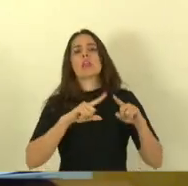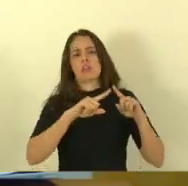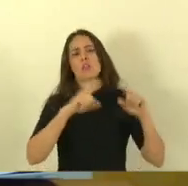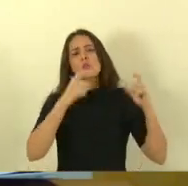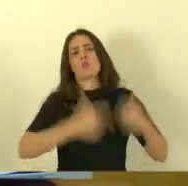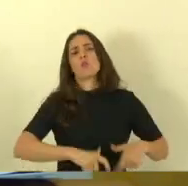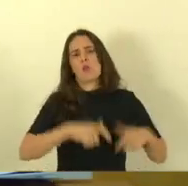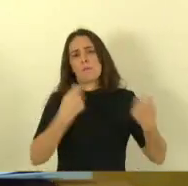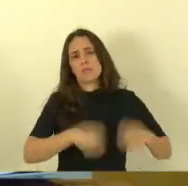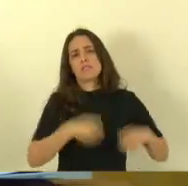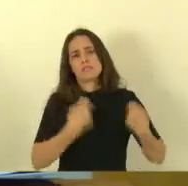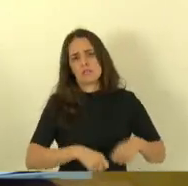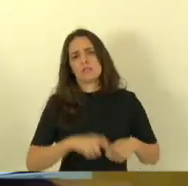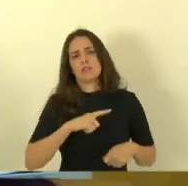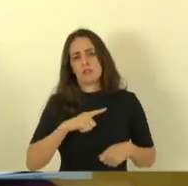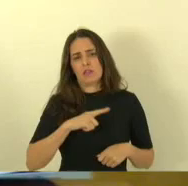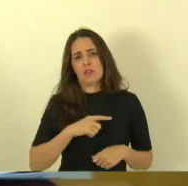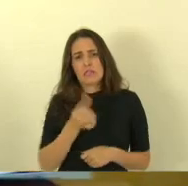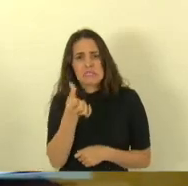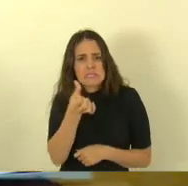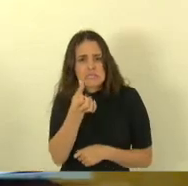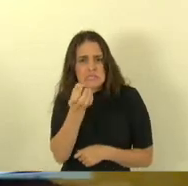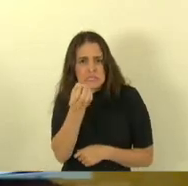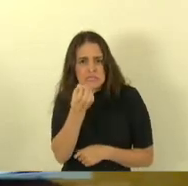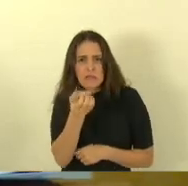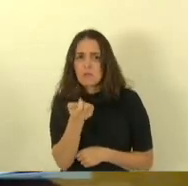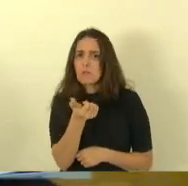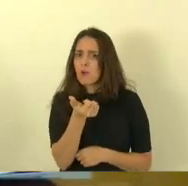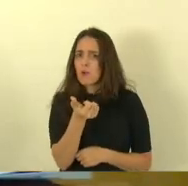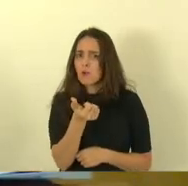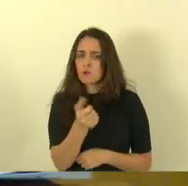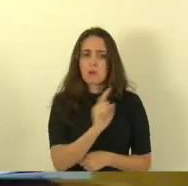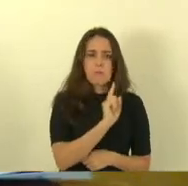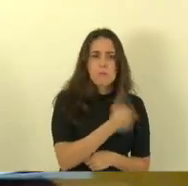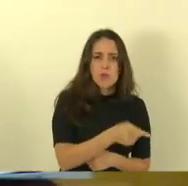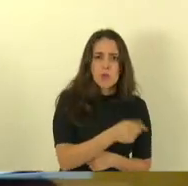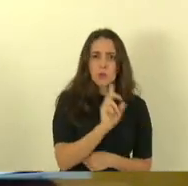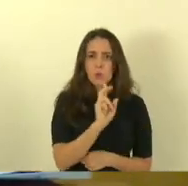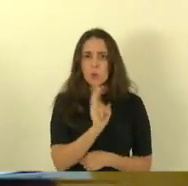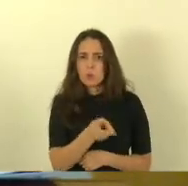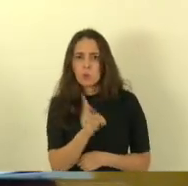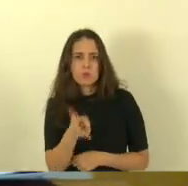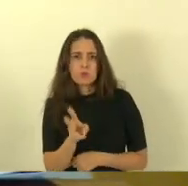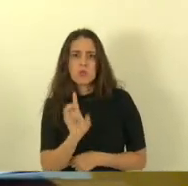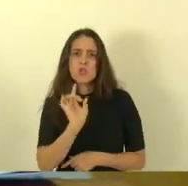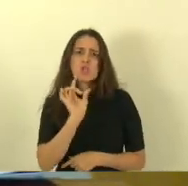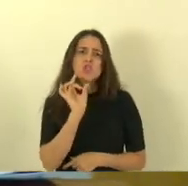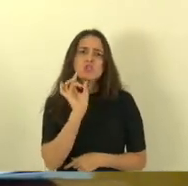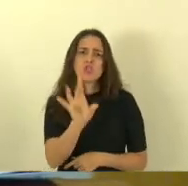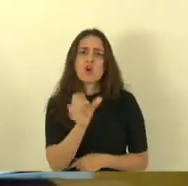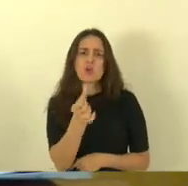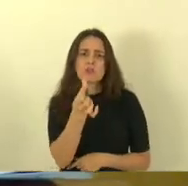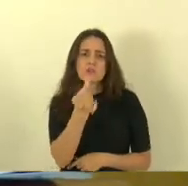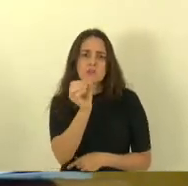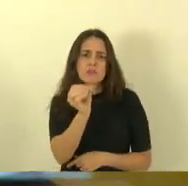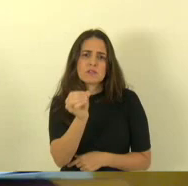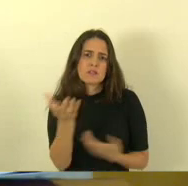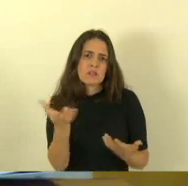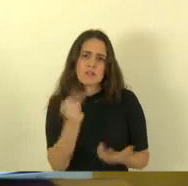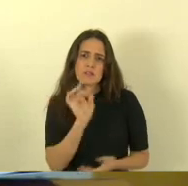é tantos se fosse quarenta quatrocentos mil dois mil treinão é sessenta só Renato